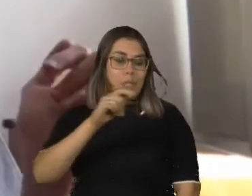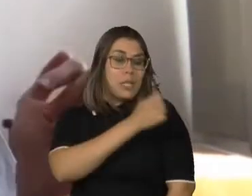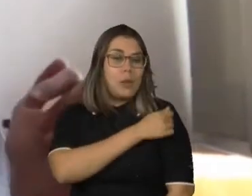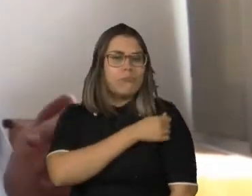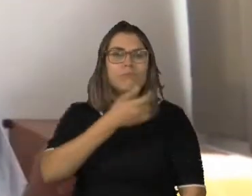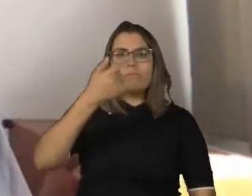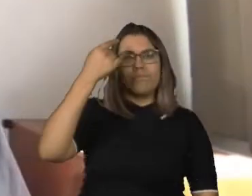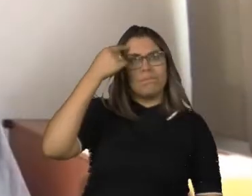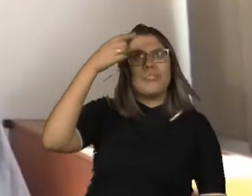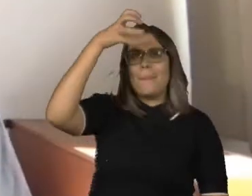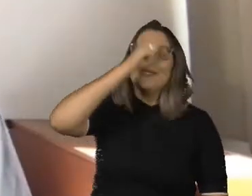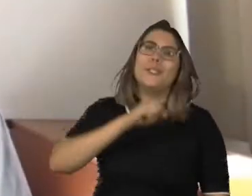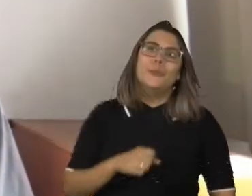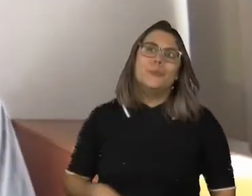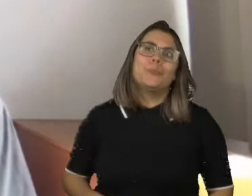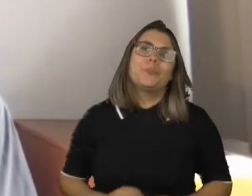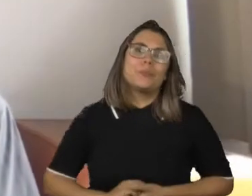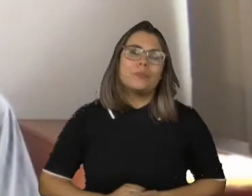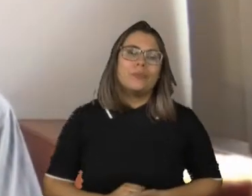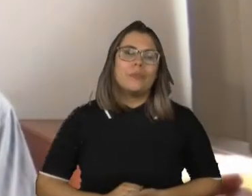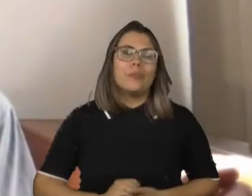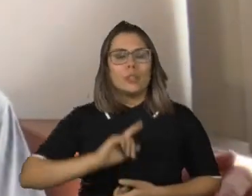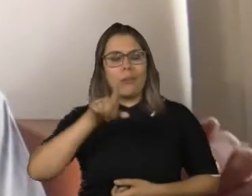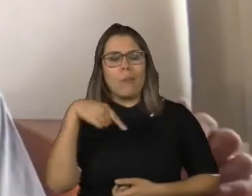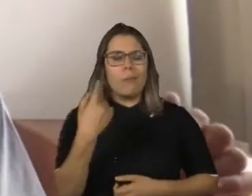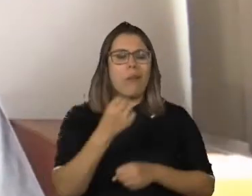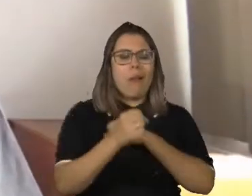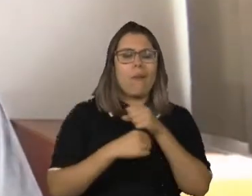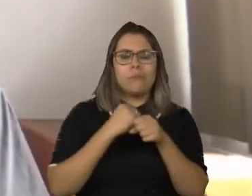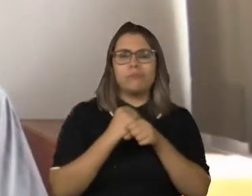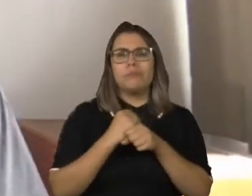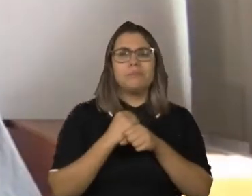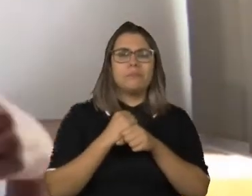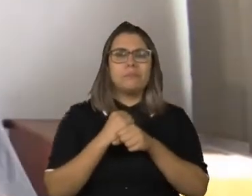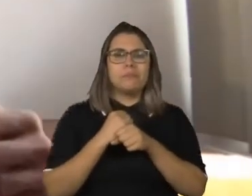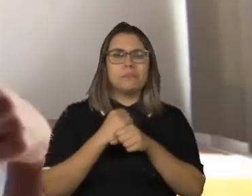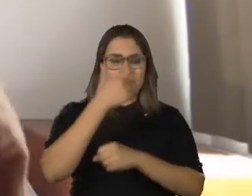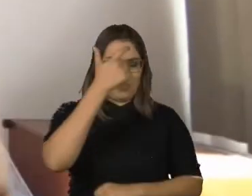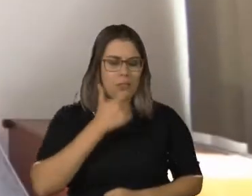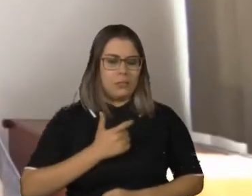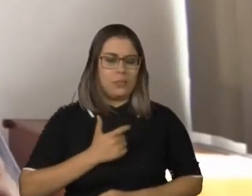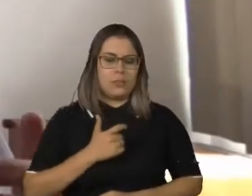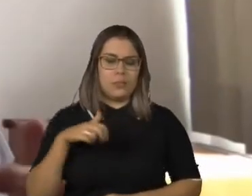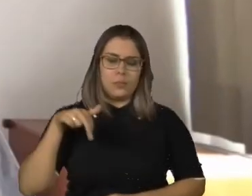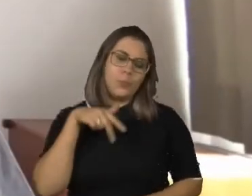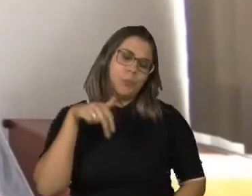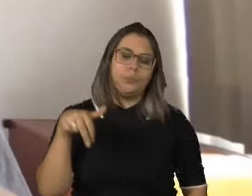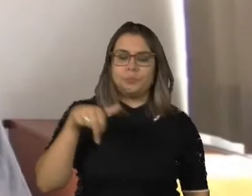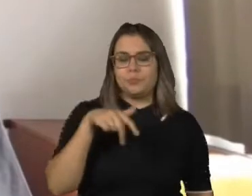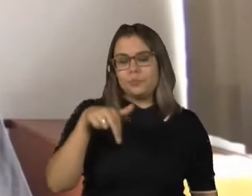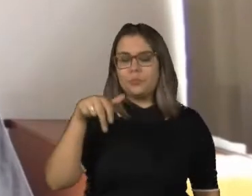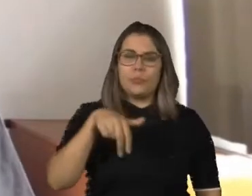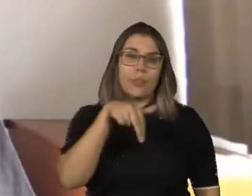Alguns anos depois, eu estava andando pelo clube, pela varanda de um clube, num condomínio onde a minha família passava